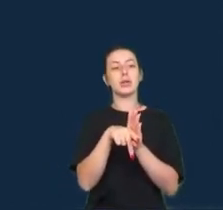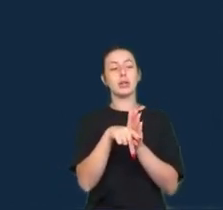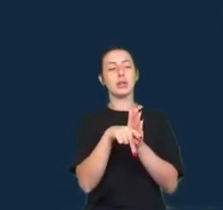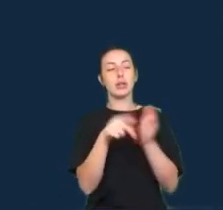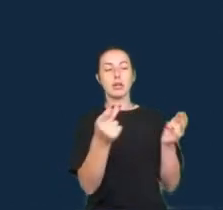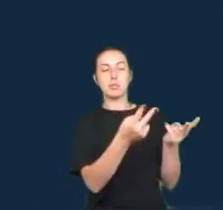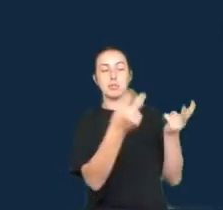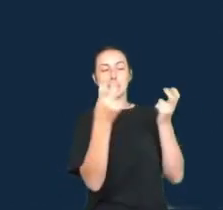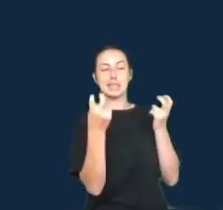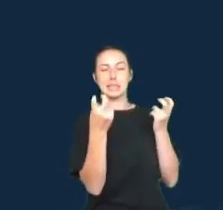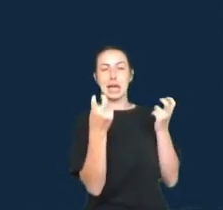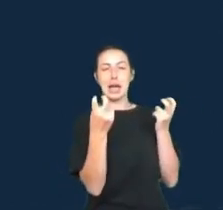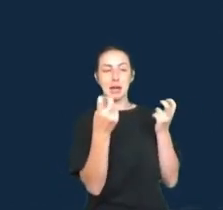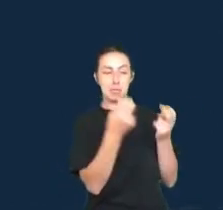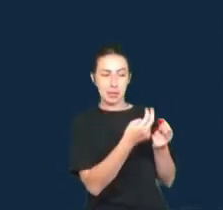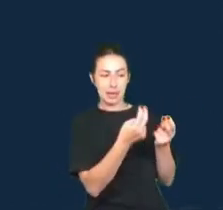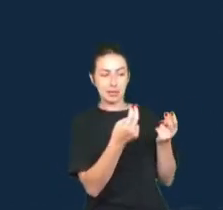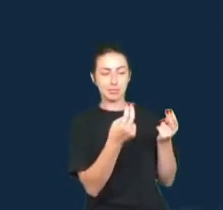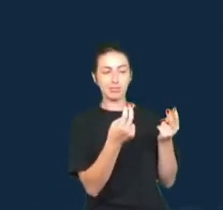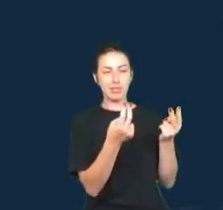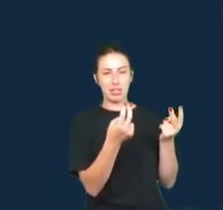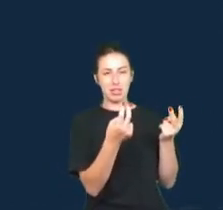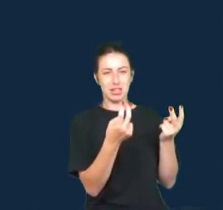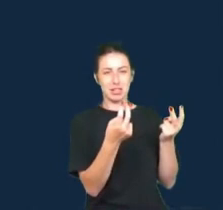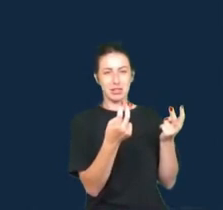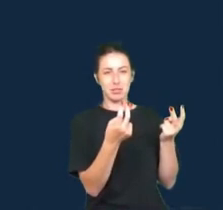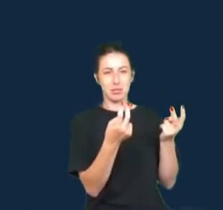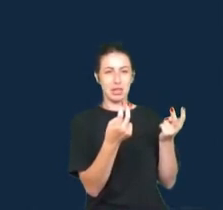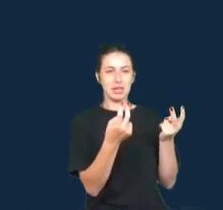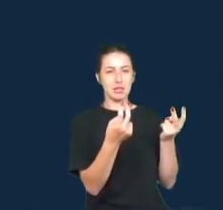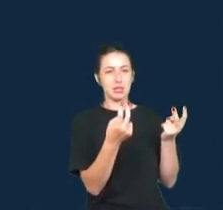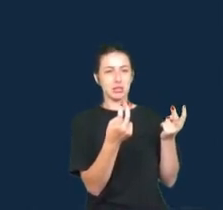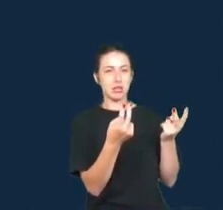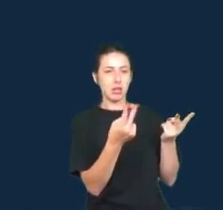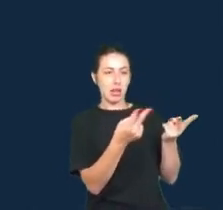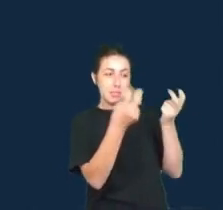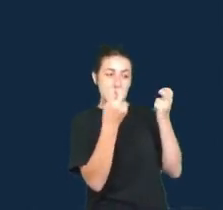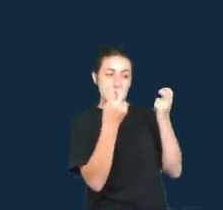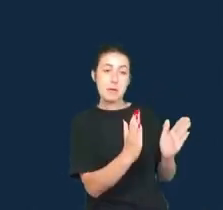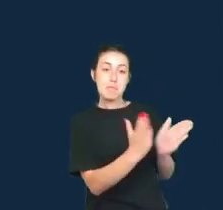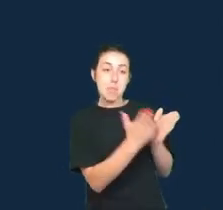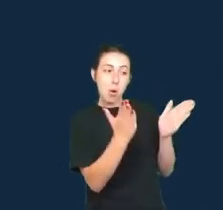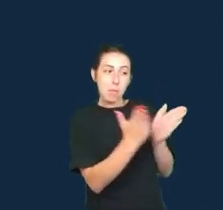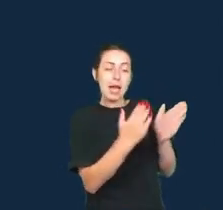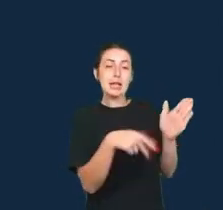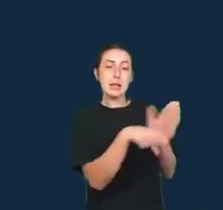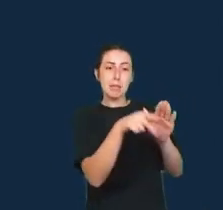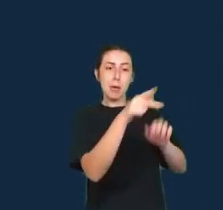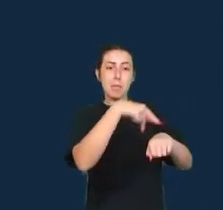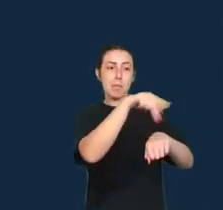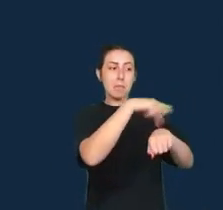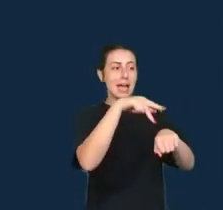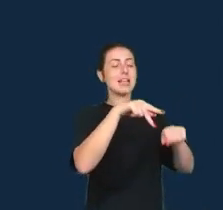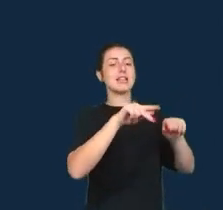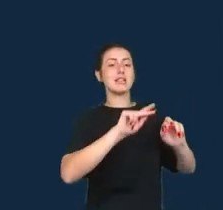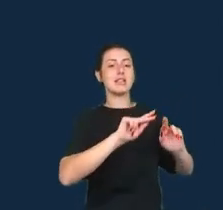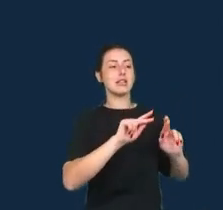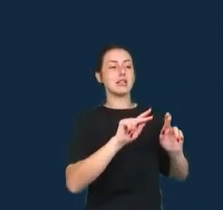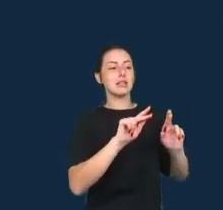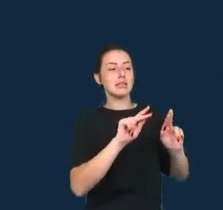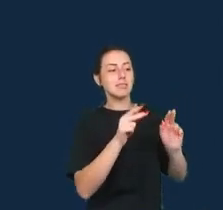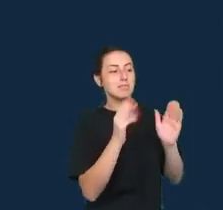em países específicos. Há esse capítulo de Eva Constantardi que fala sobre